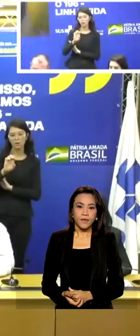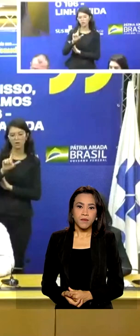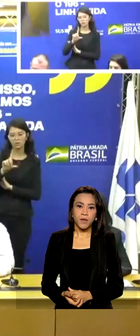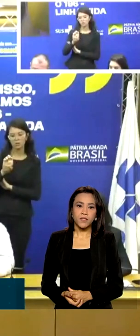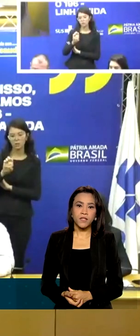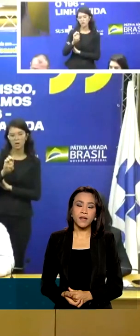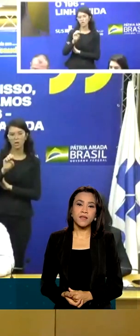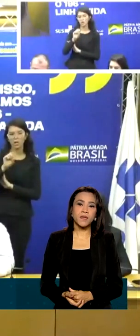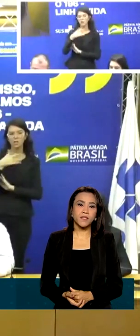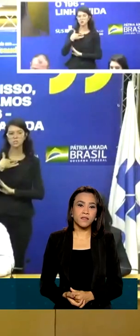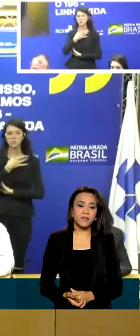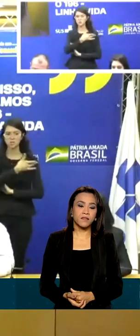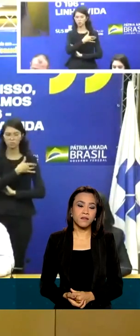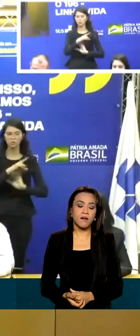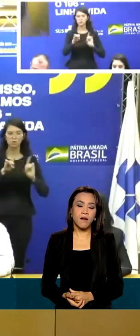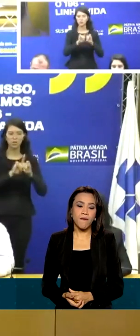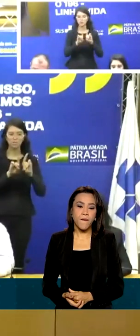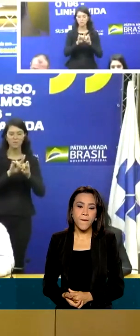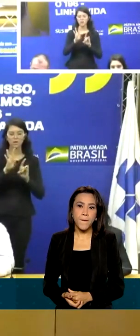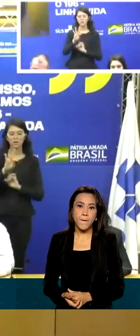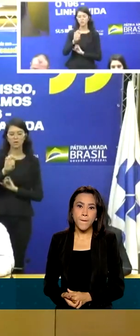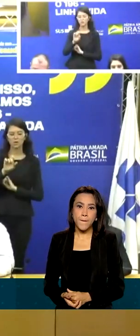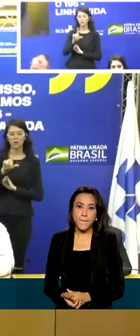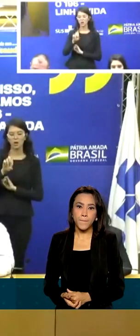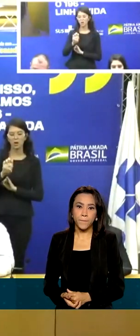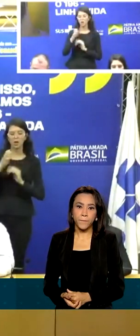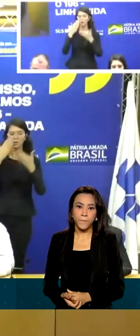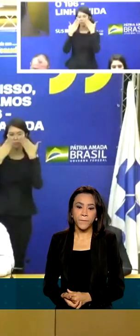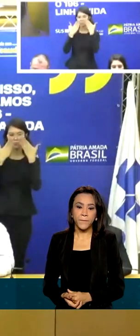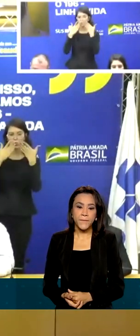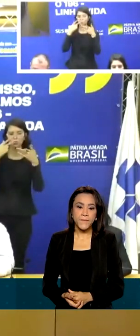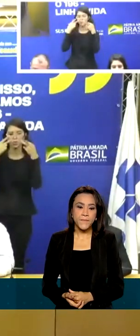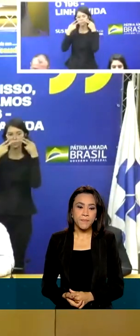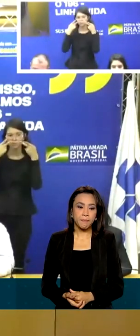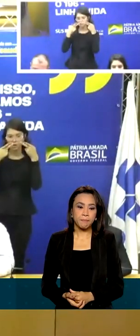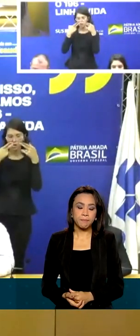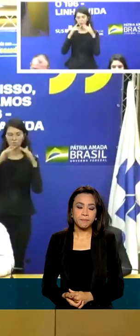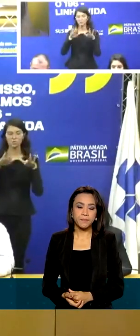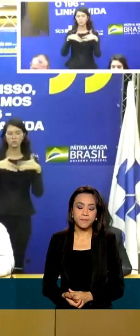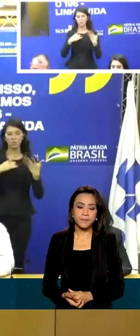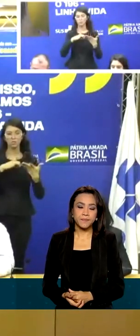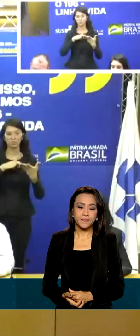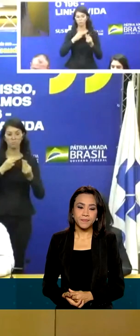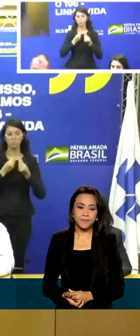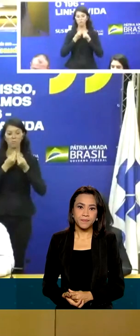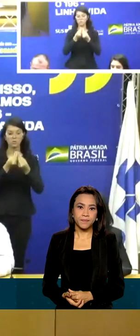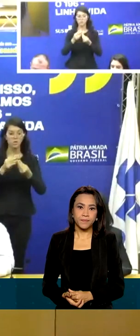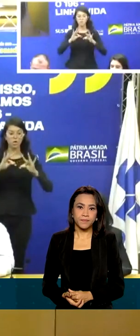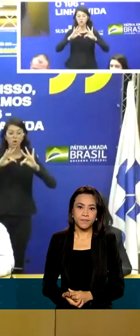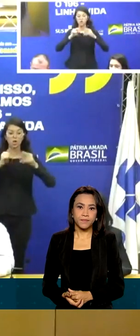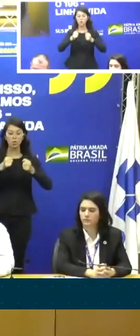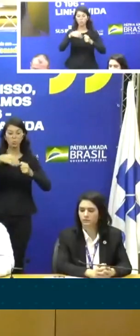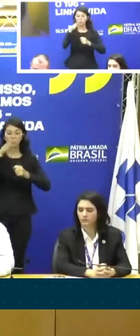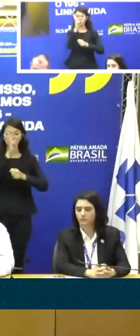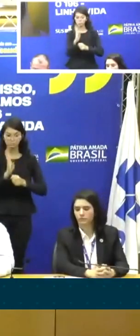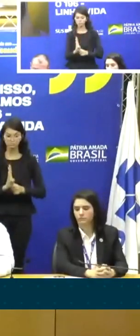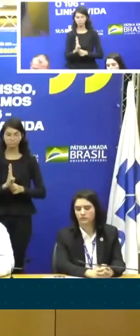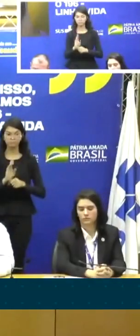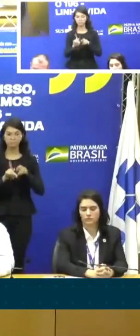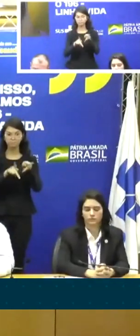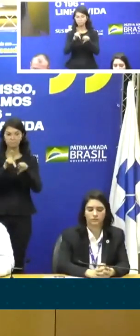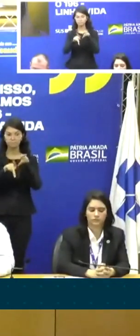a telepsiquiatria e a telepsicologia. Na medida em que nós vamos oferecer a todo cidadão brasileiro a